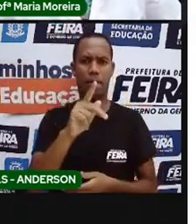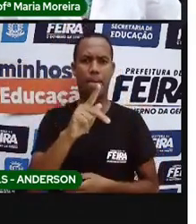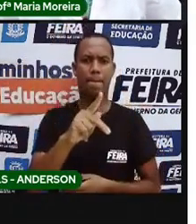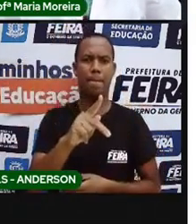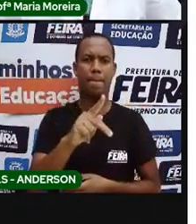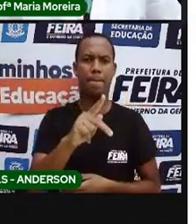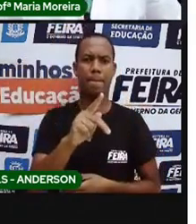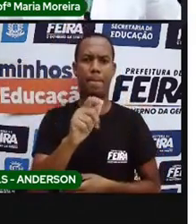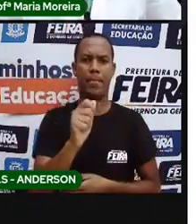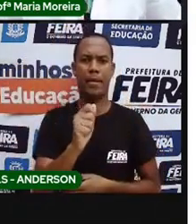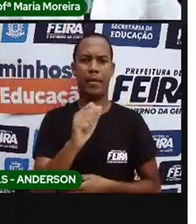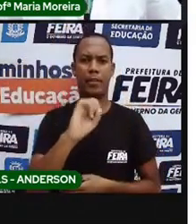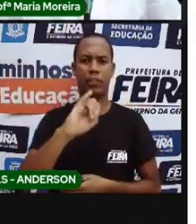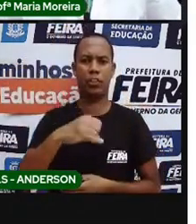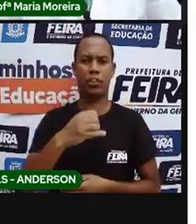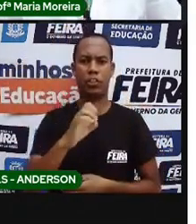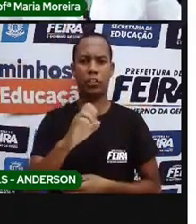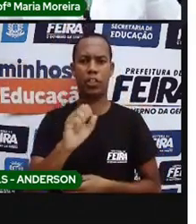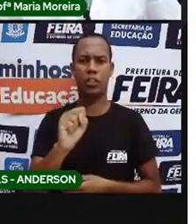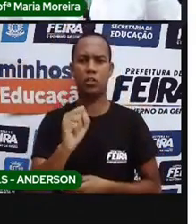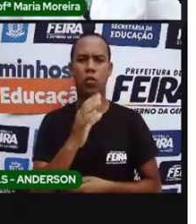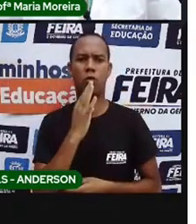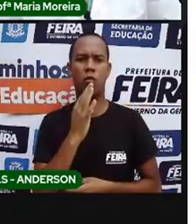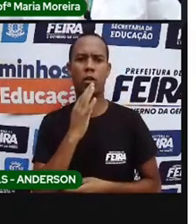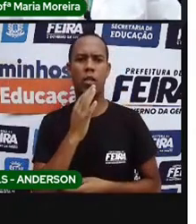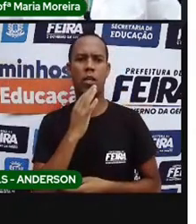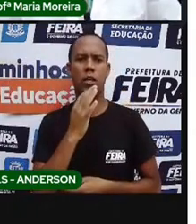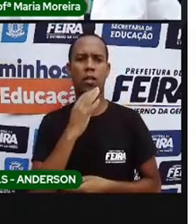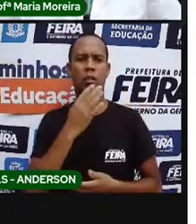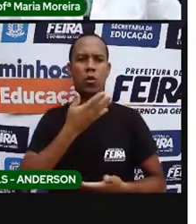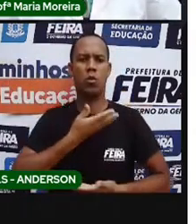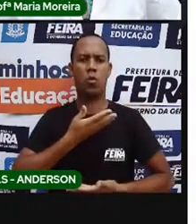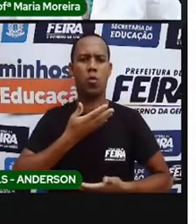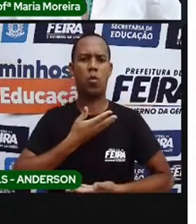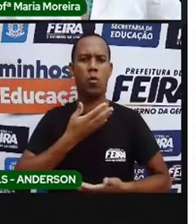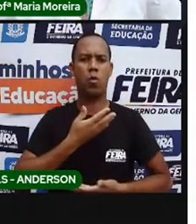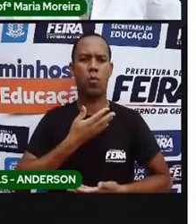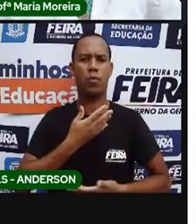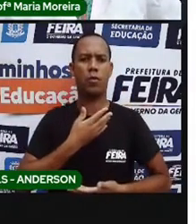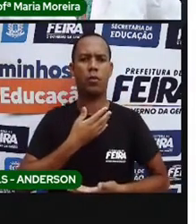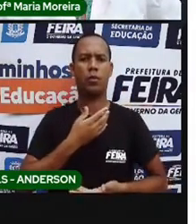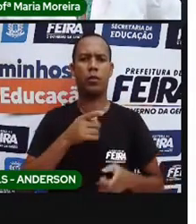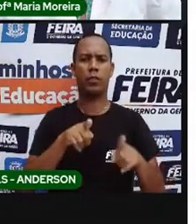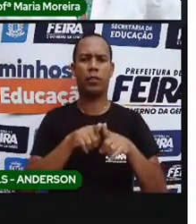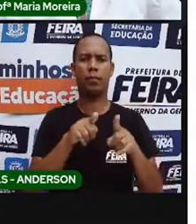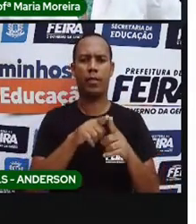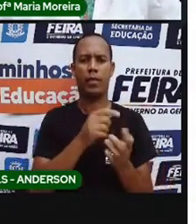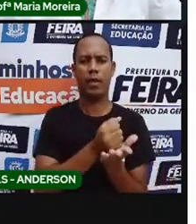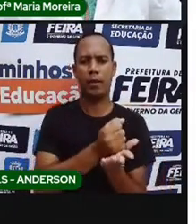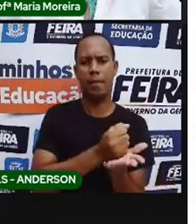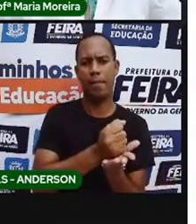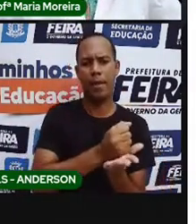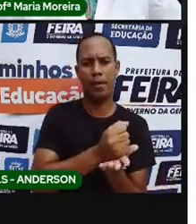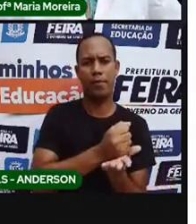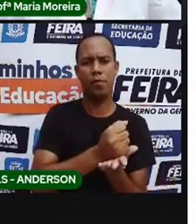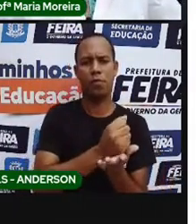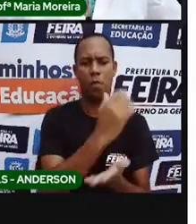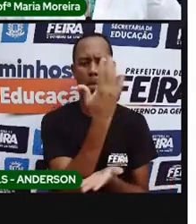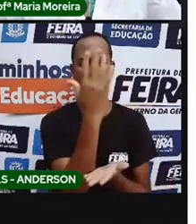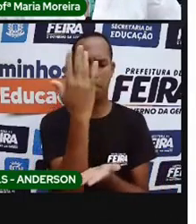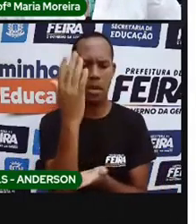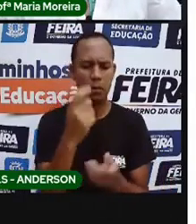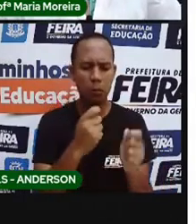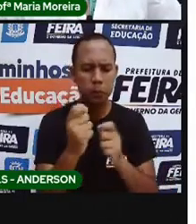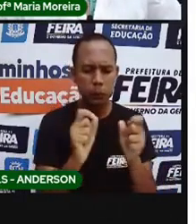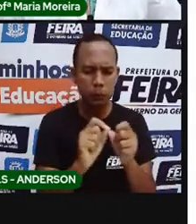tudo sobre imáguas do corpo e do espírito. E também quais as fãs e ervas que podem ser utilizadas em cada